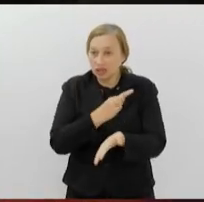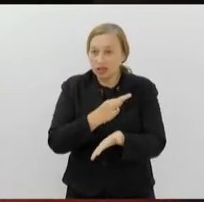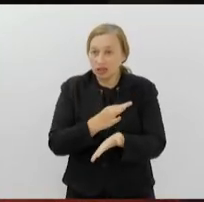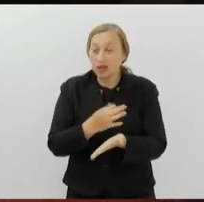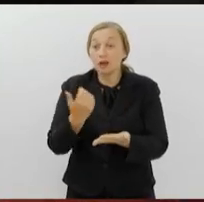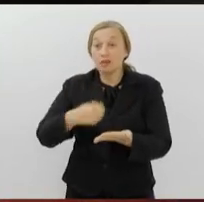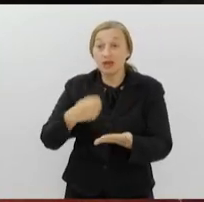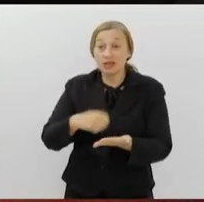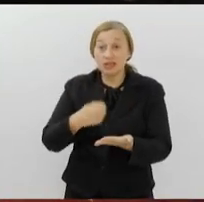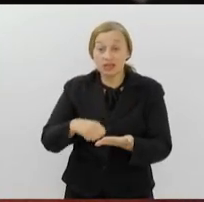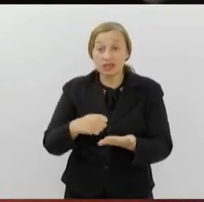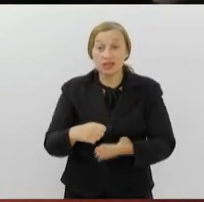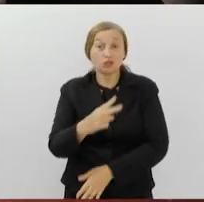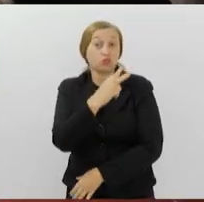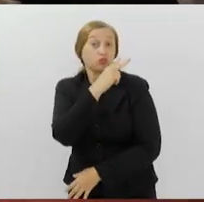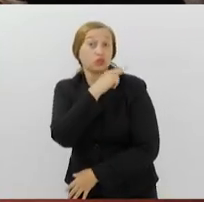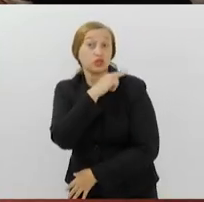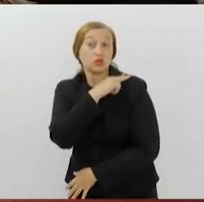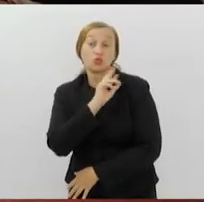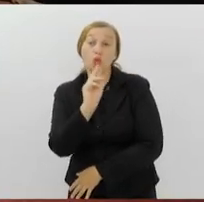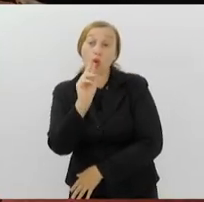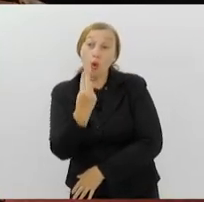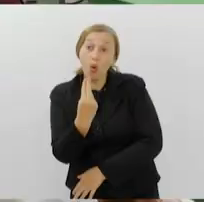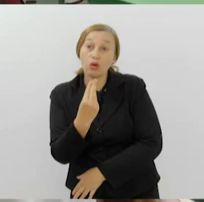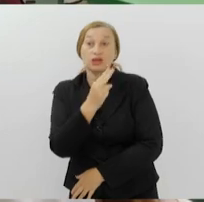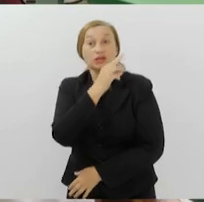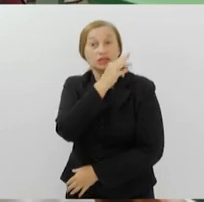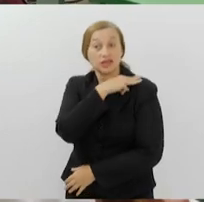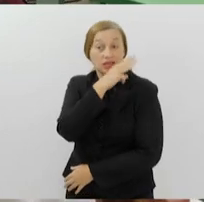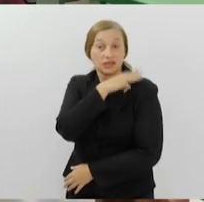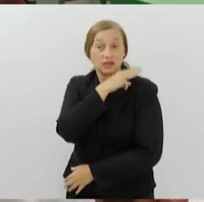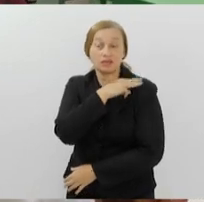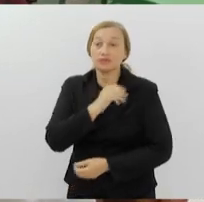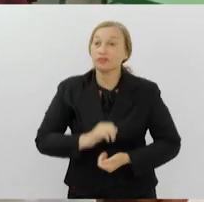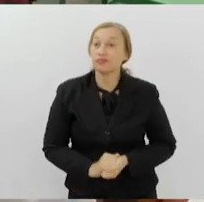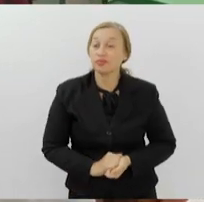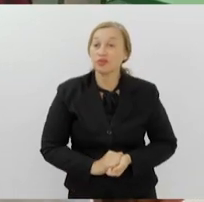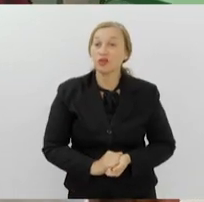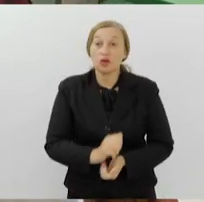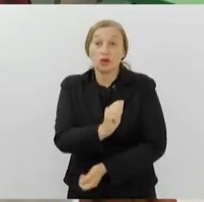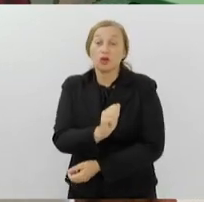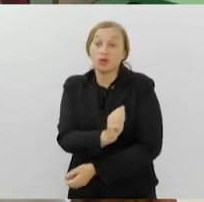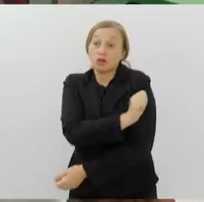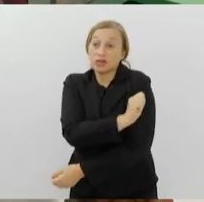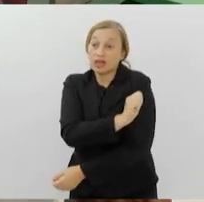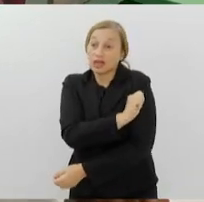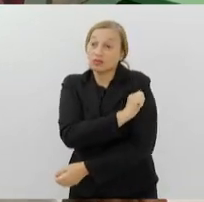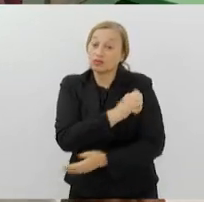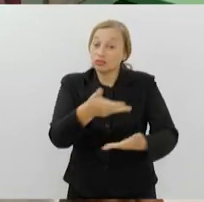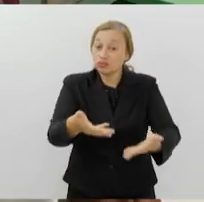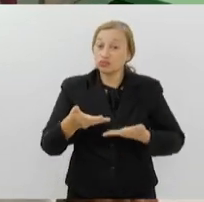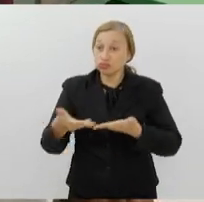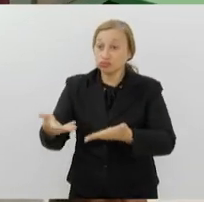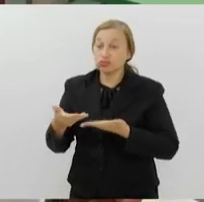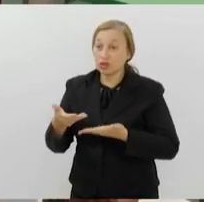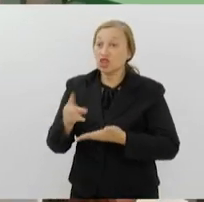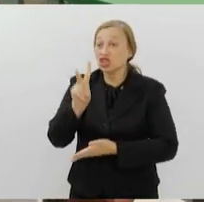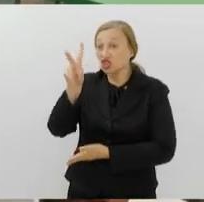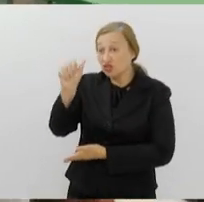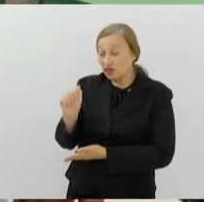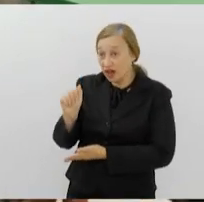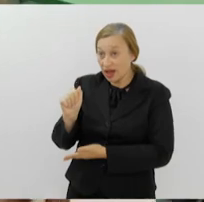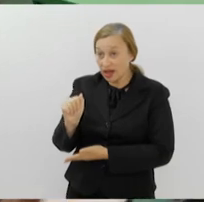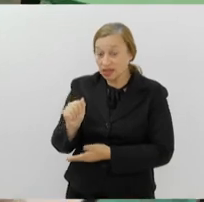matriculado e cursando o segundo ou terceiro ano do Ensino Médio. Os candidatos serão convocados de acordo com a disponibilidade de vagas